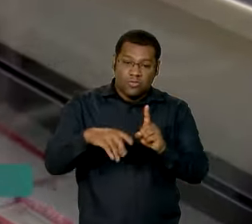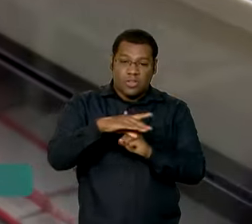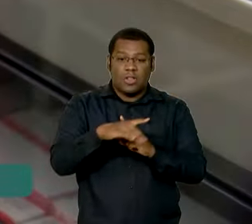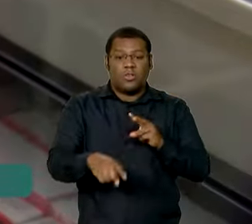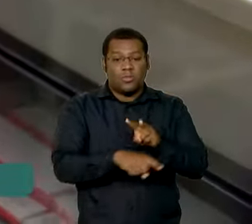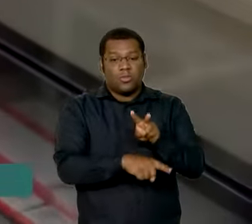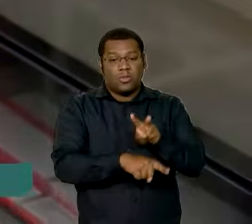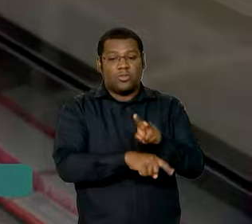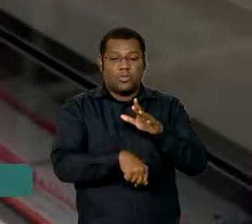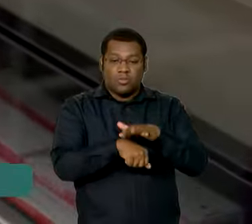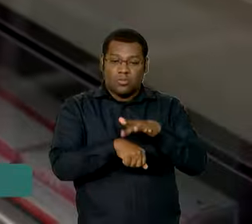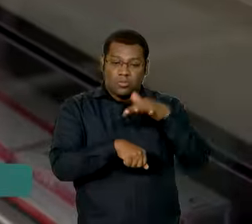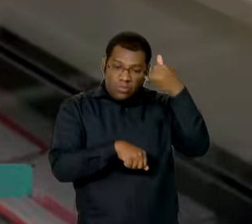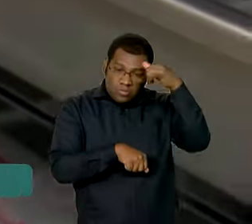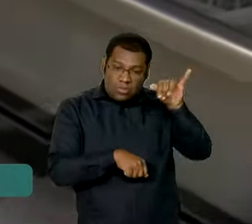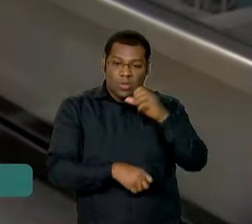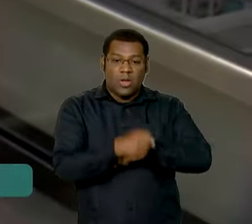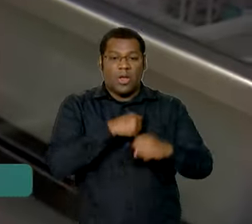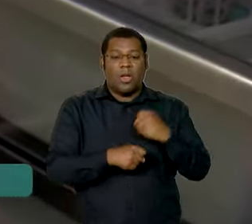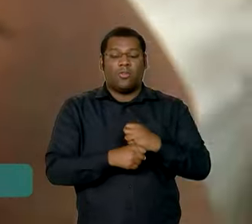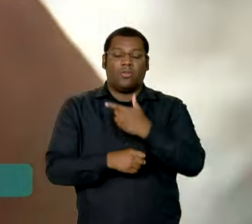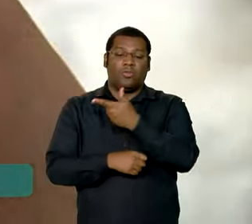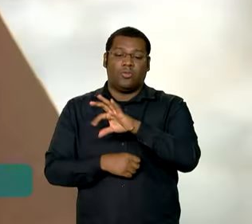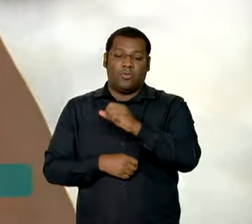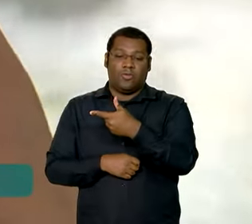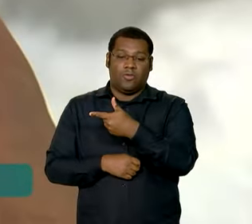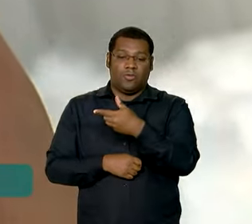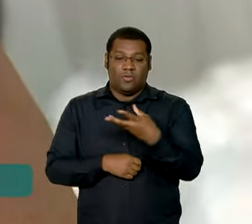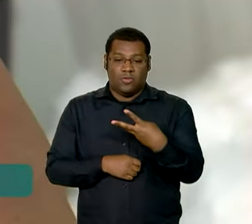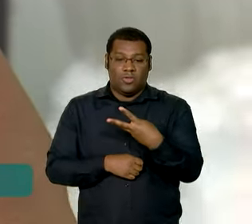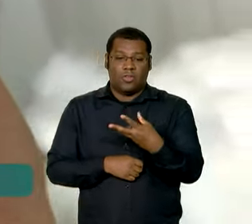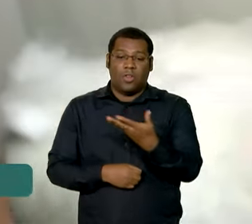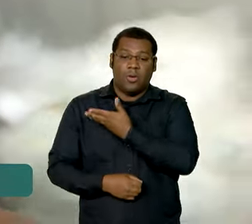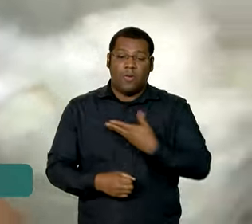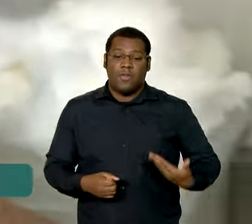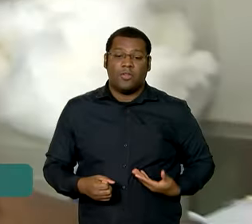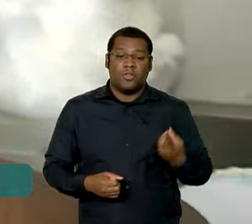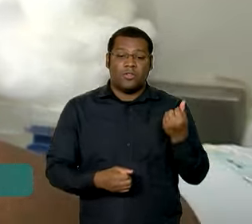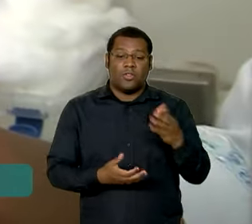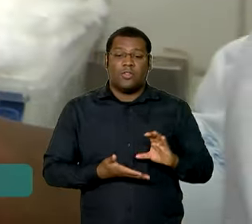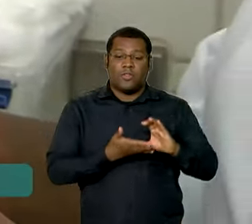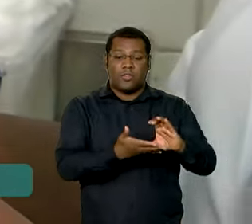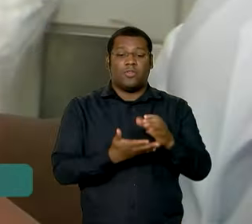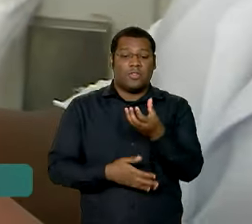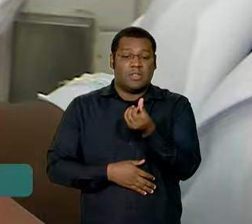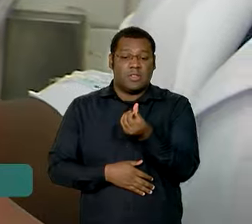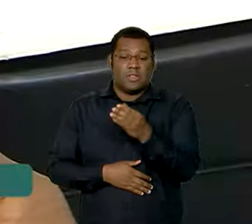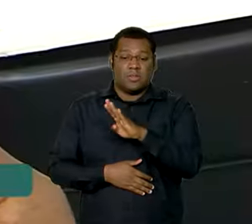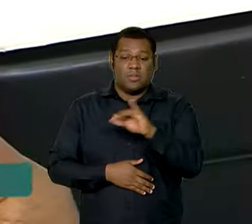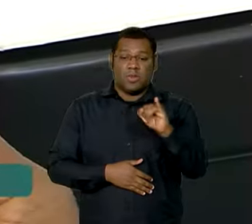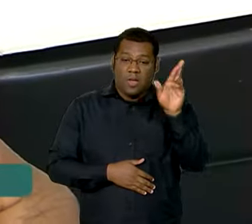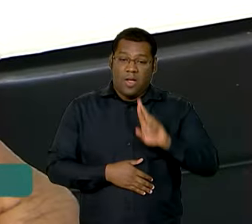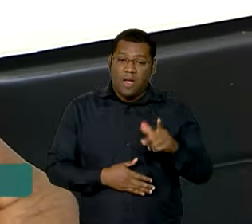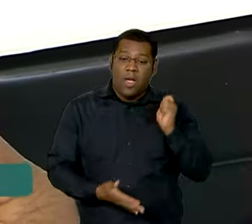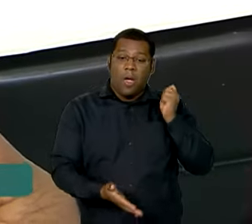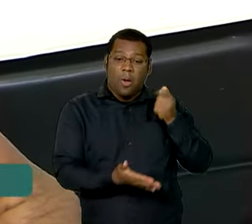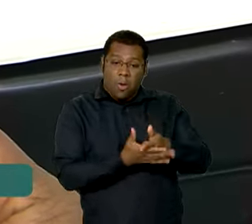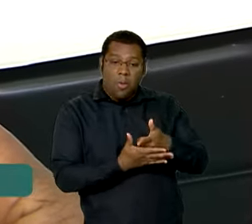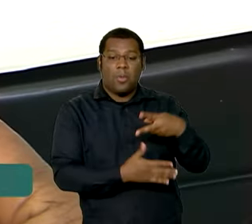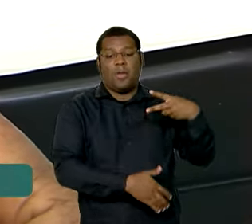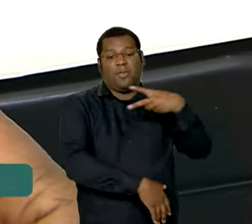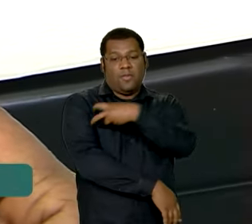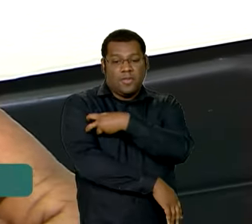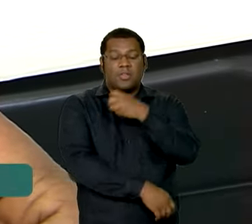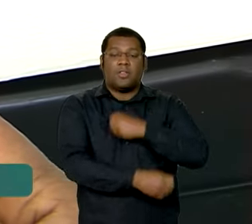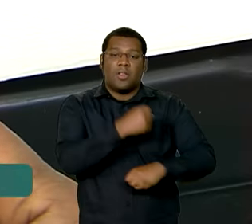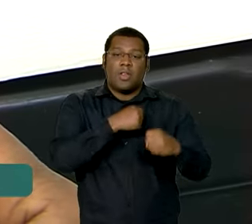2023, mais de 6 bilhões e meio de reais foram investidos na compra de imunizantes. Em 2024,